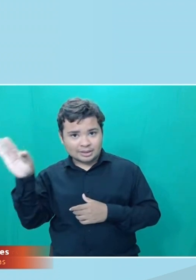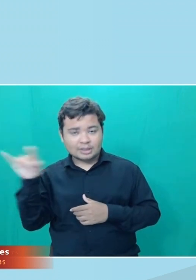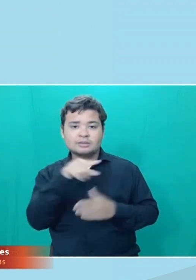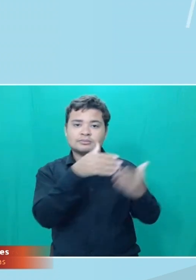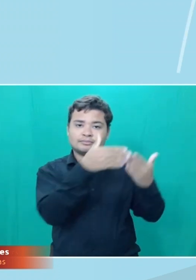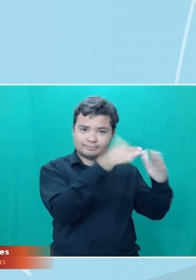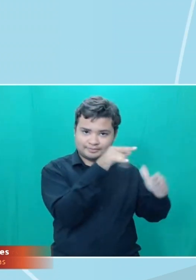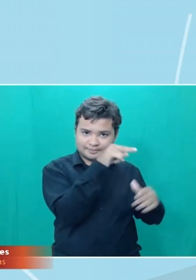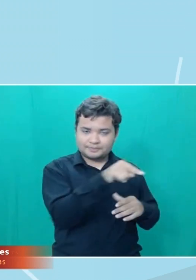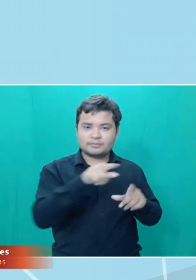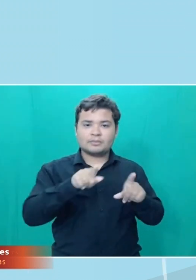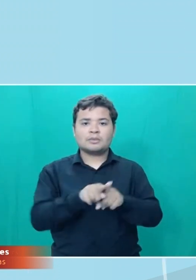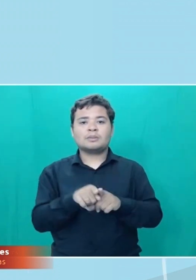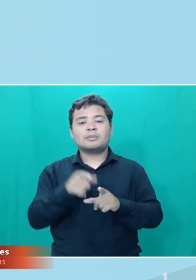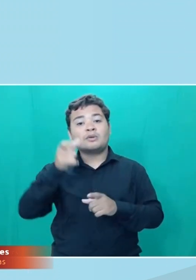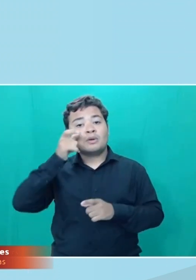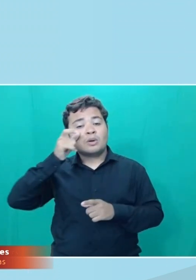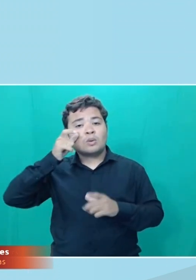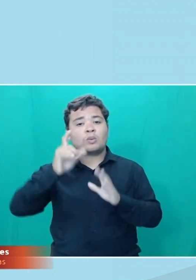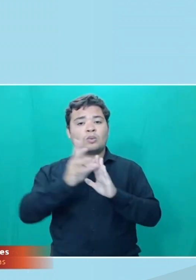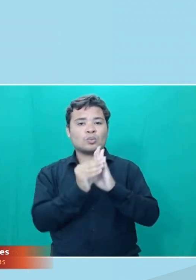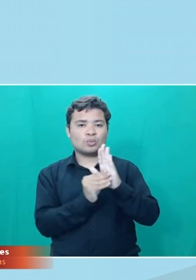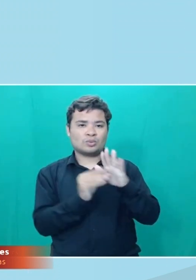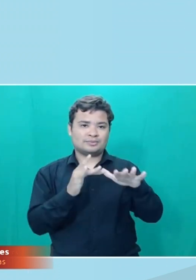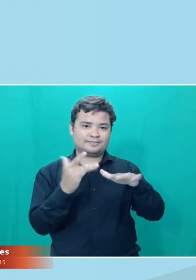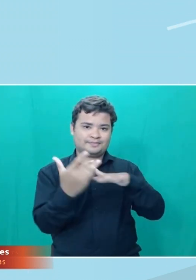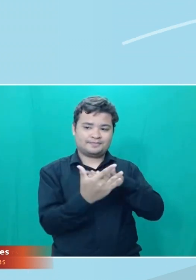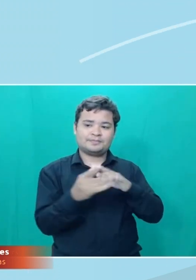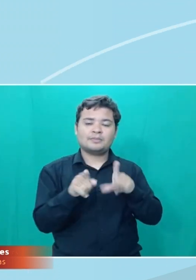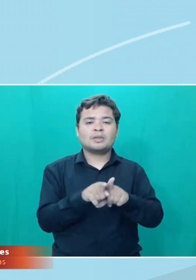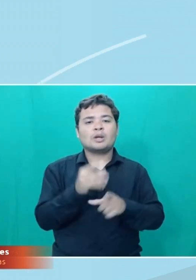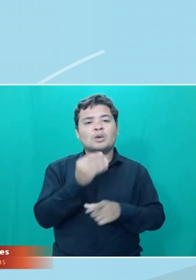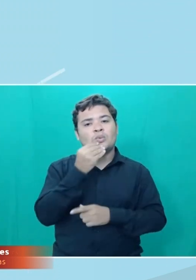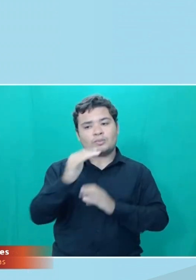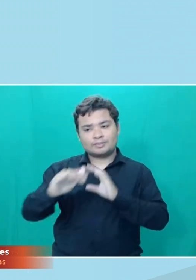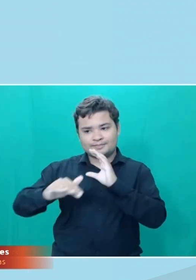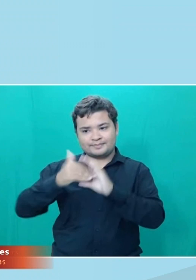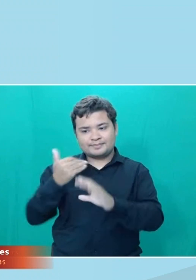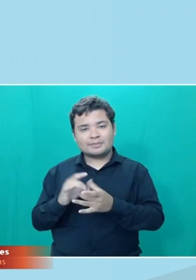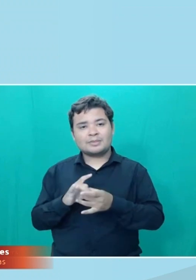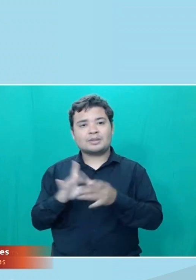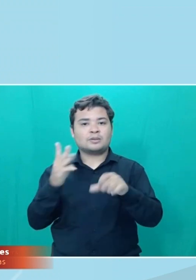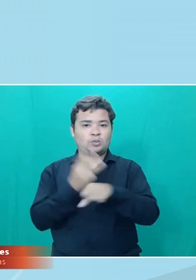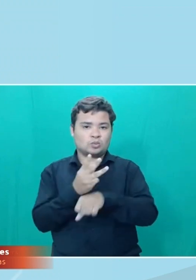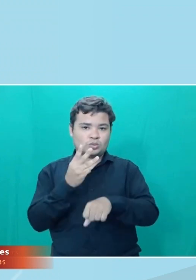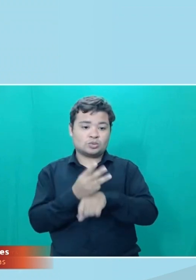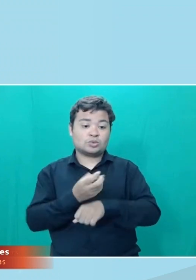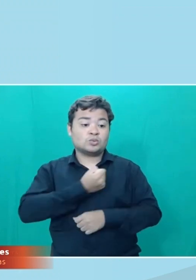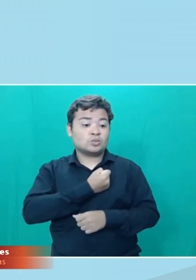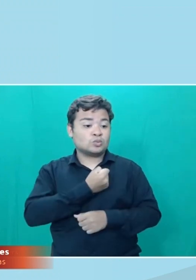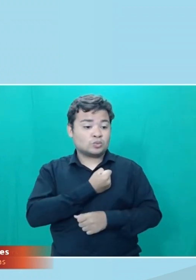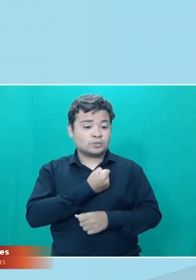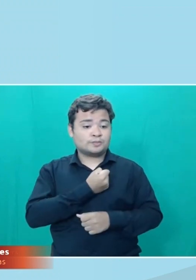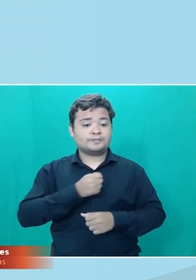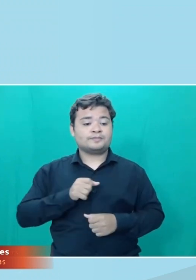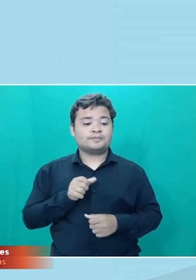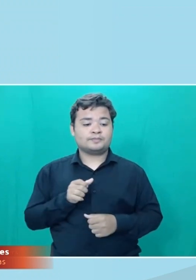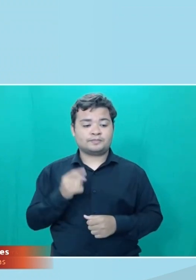conteúdo nas redes sociais e, claro, mandar mensagem no nosso WhatsApp. Vou te falar o número agora. É o